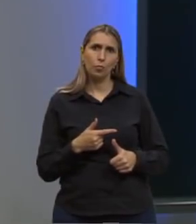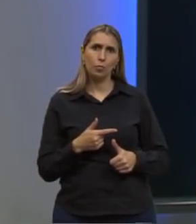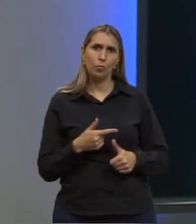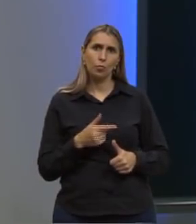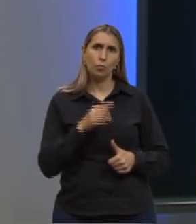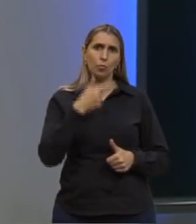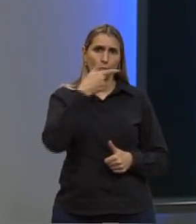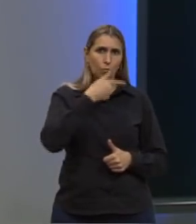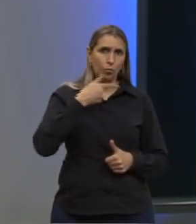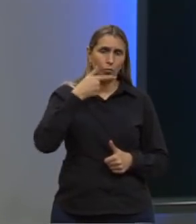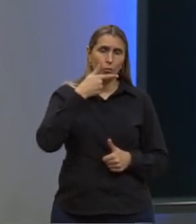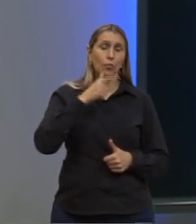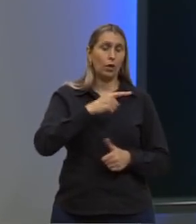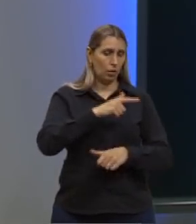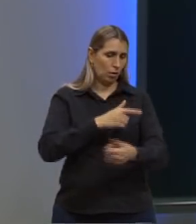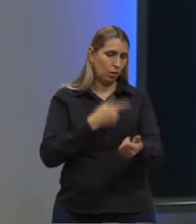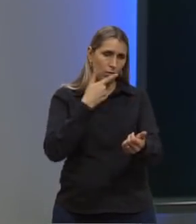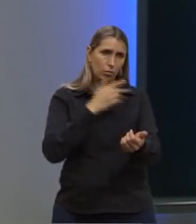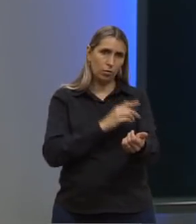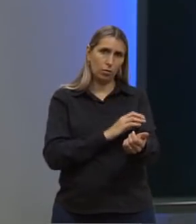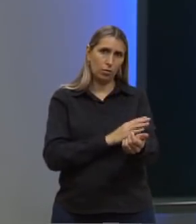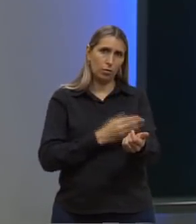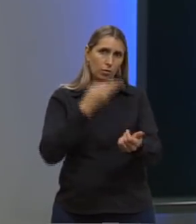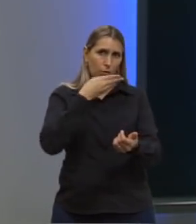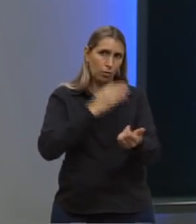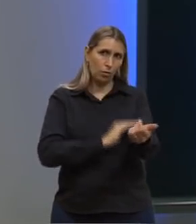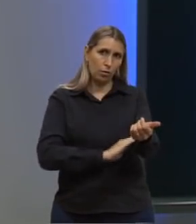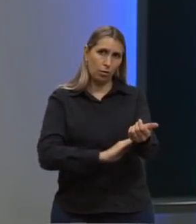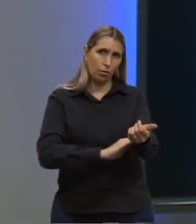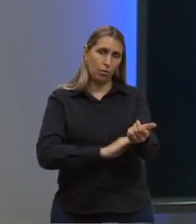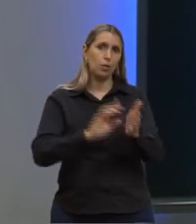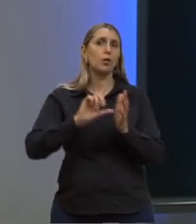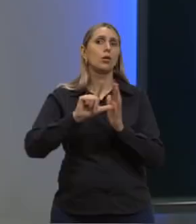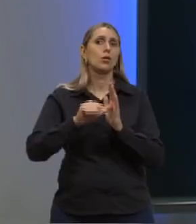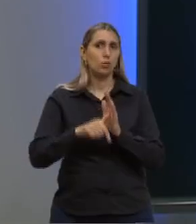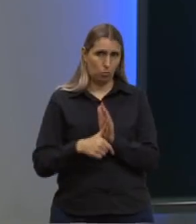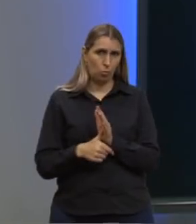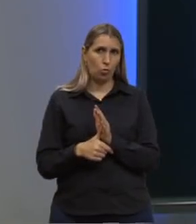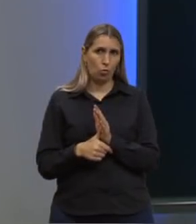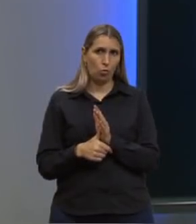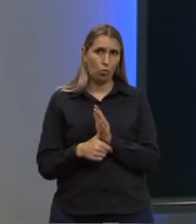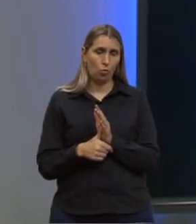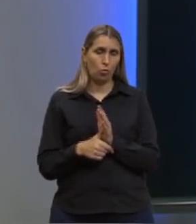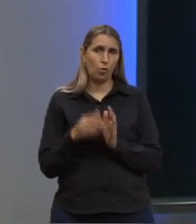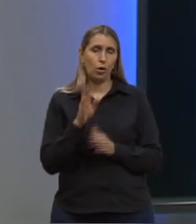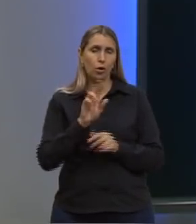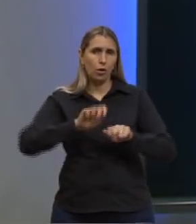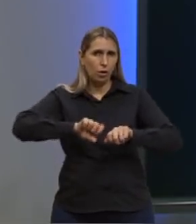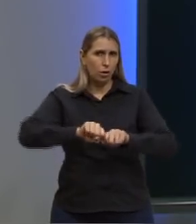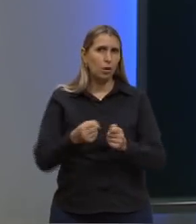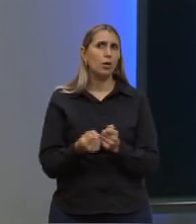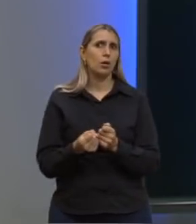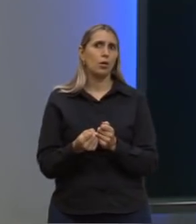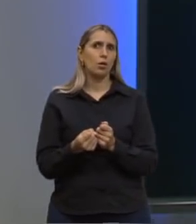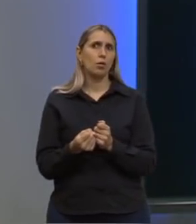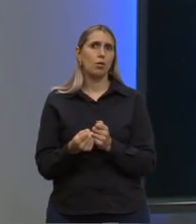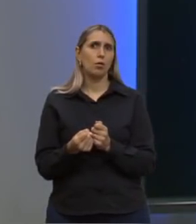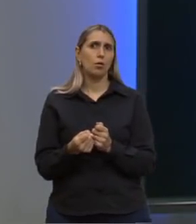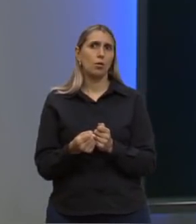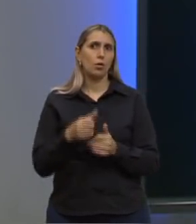glicose e depois, caso não tenha, a gente vai consumir, vai quebrar, digamos assim,